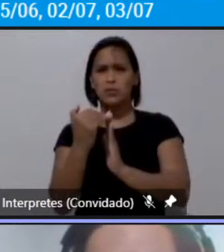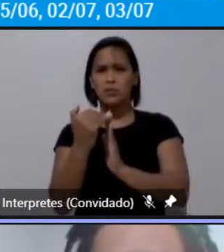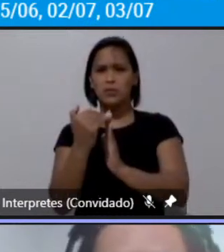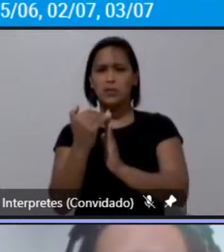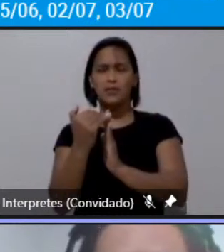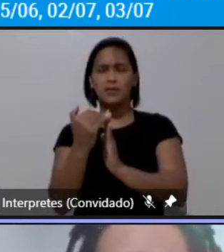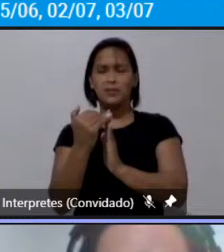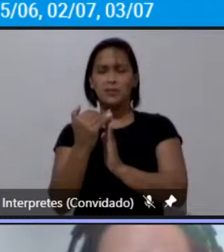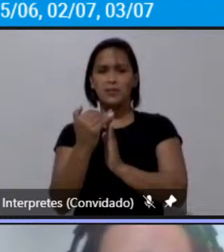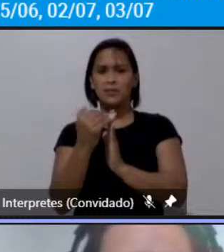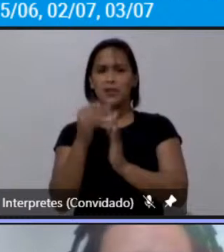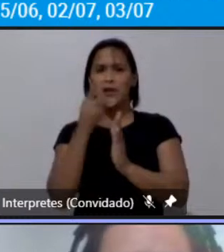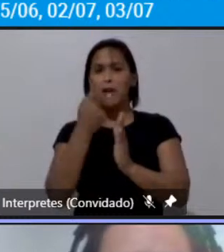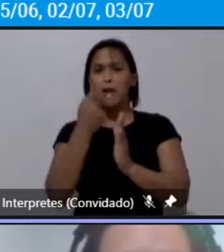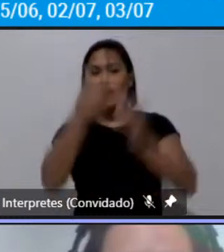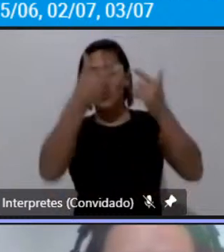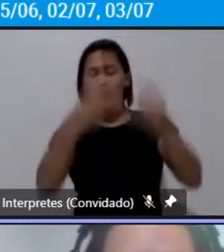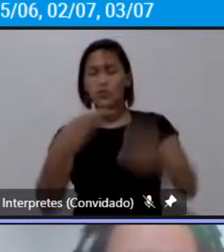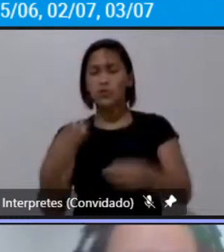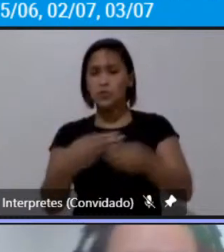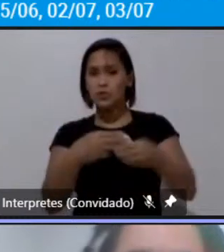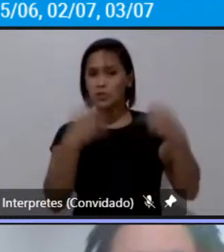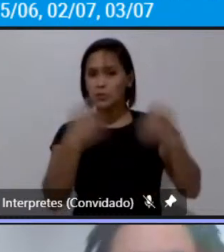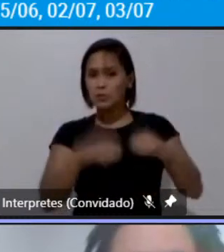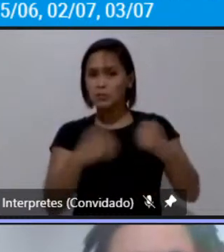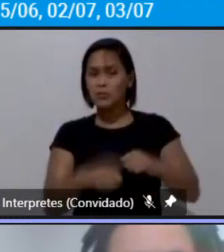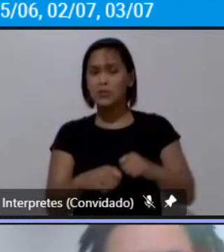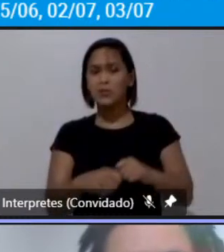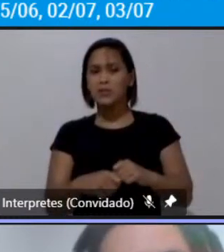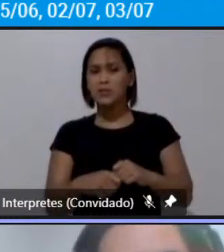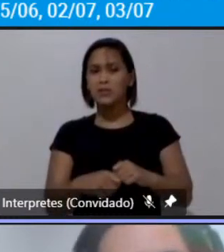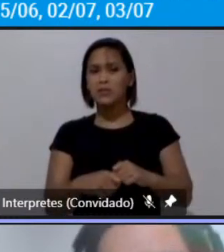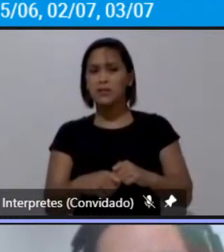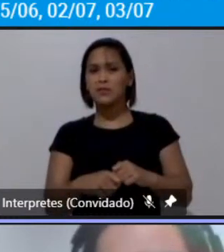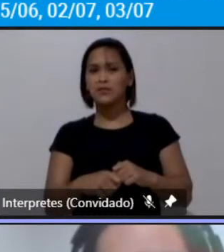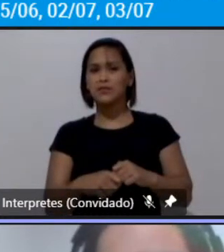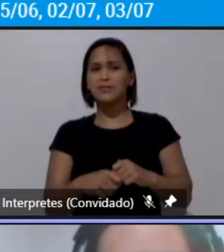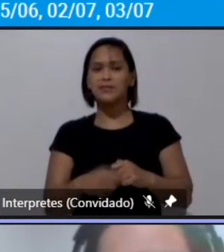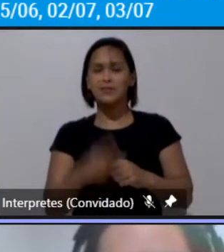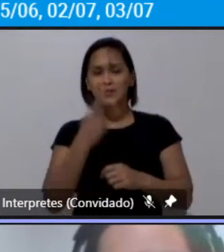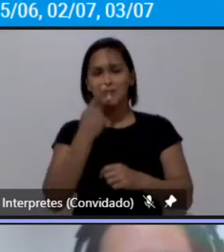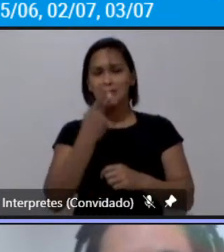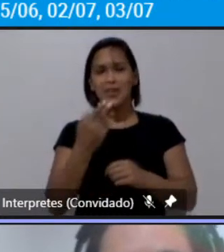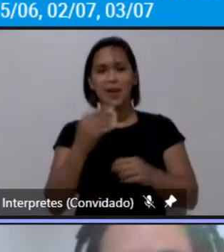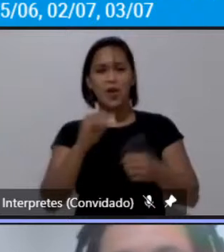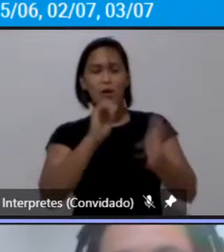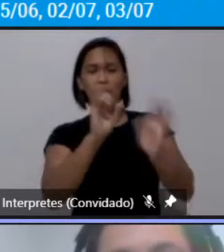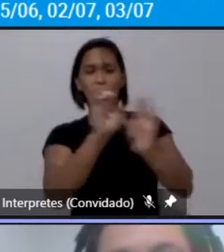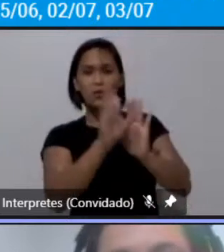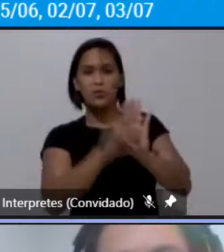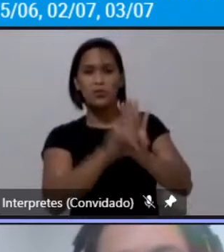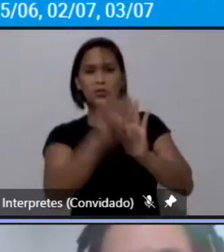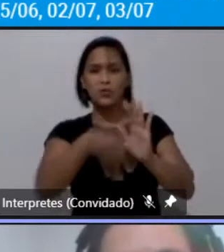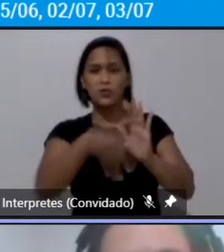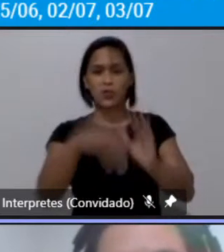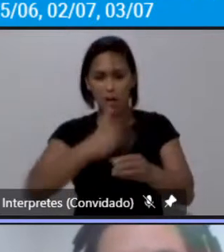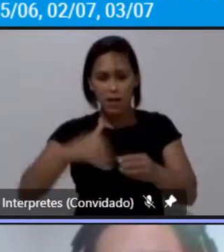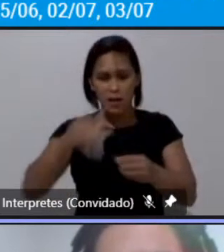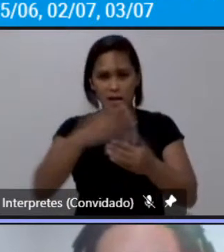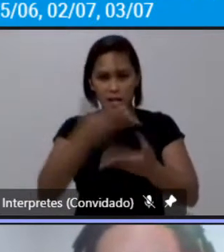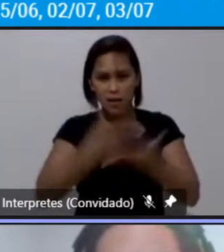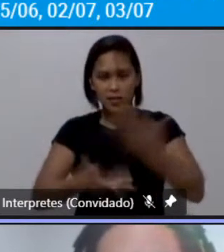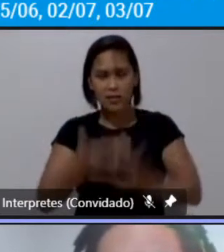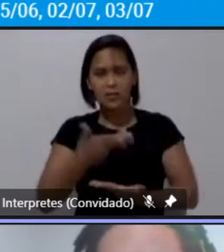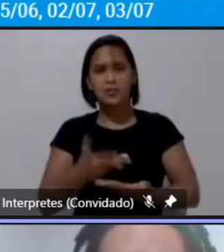as que os municípios precisariam cumprir né pra porque estavam estava relacionada o